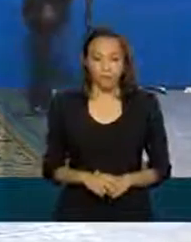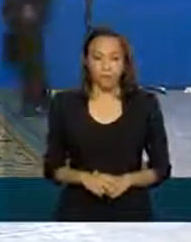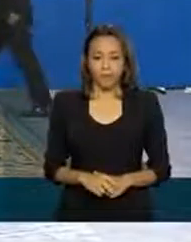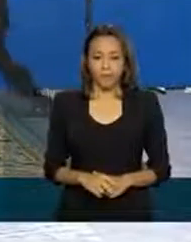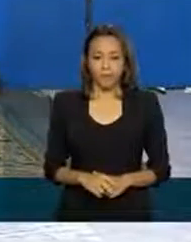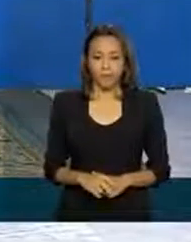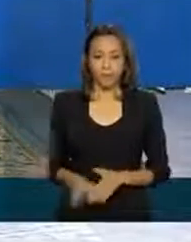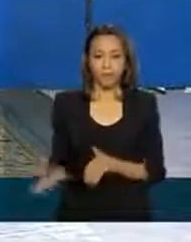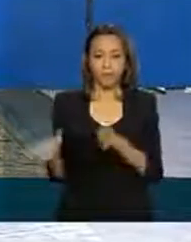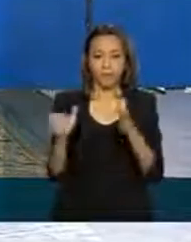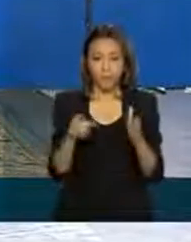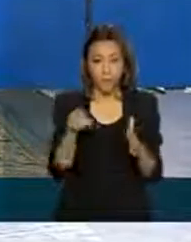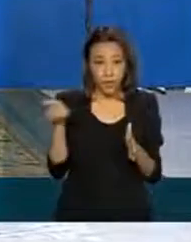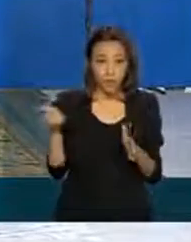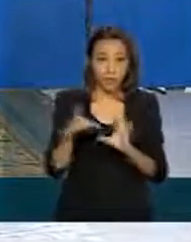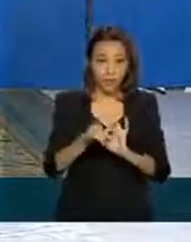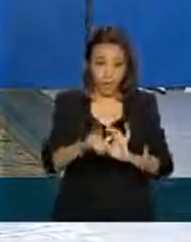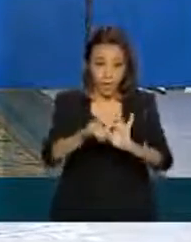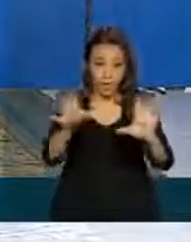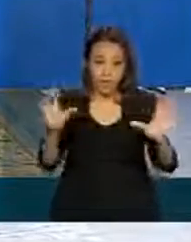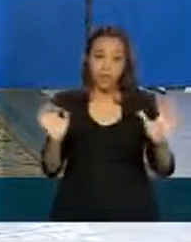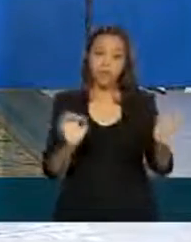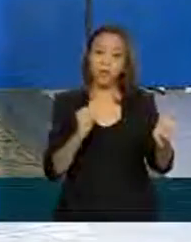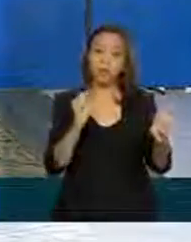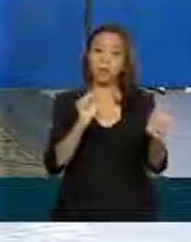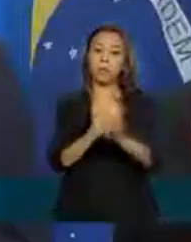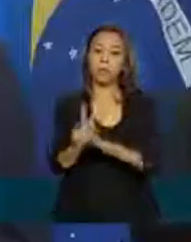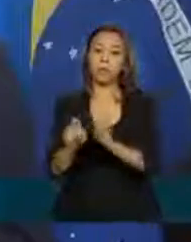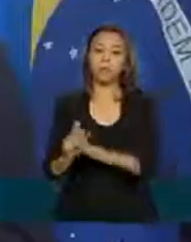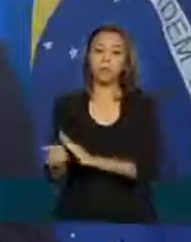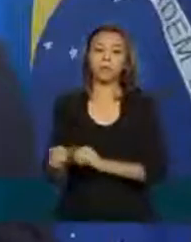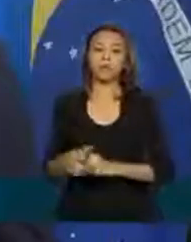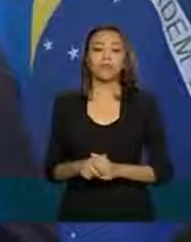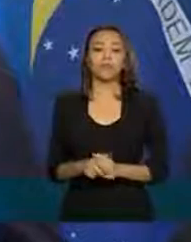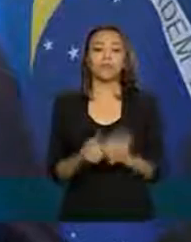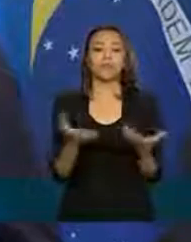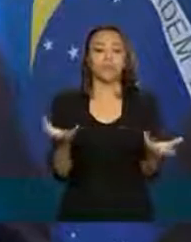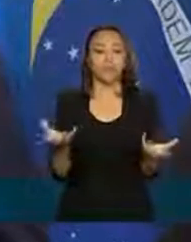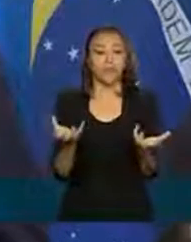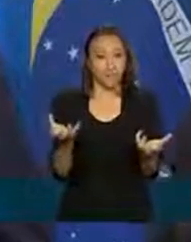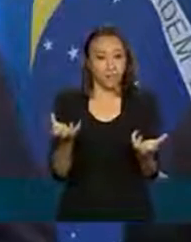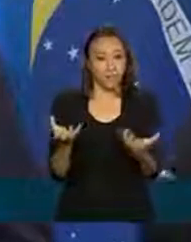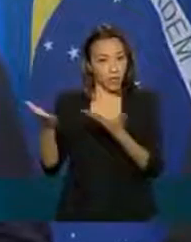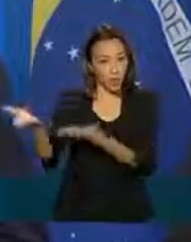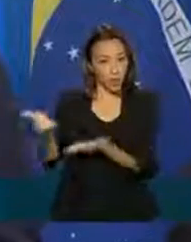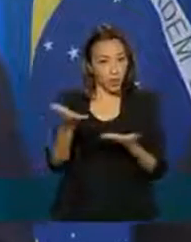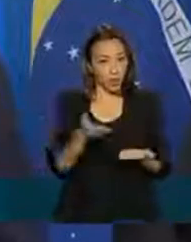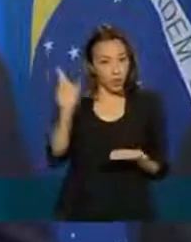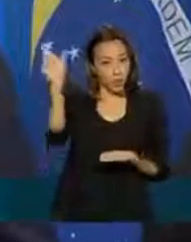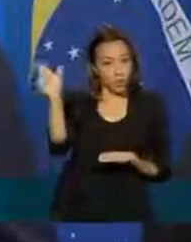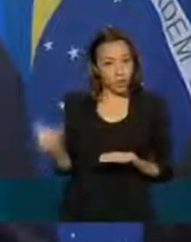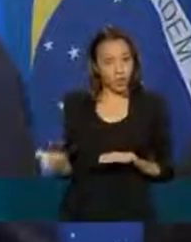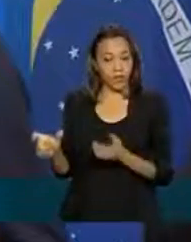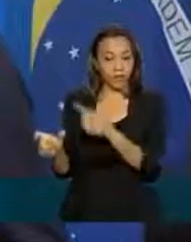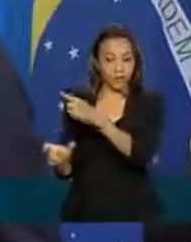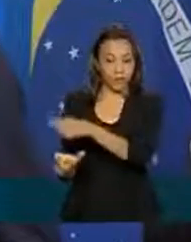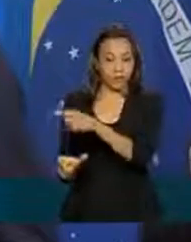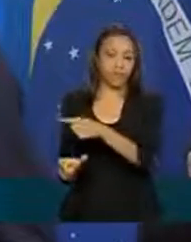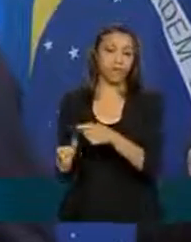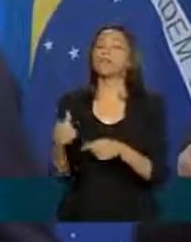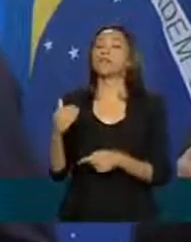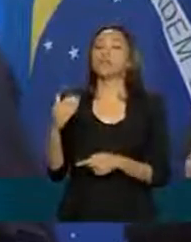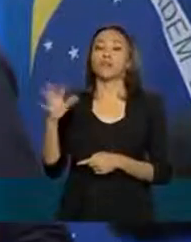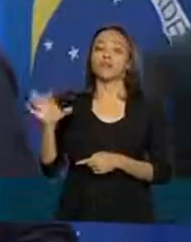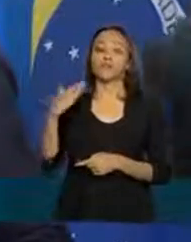Ele vai ficar aberto a pergunta por parte dos senhores depois. Queria agora convidar o presidente da Caixa, Pedro Guimarães, para